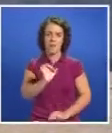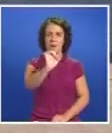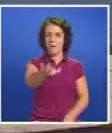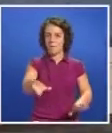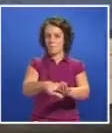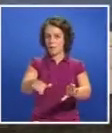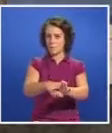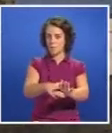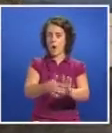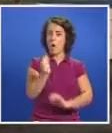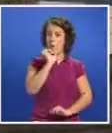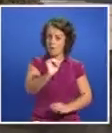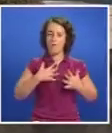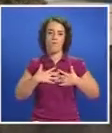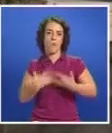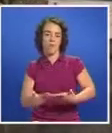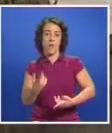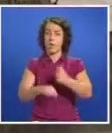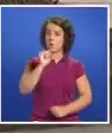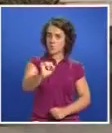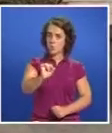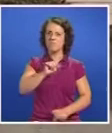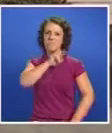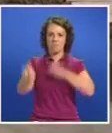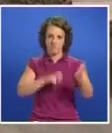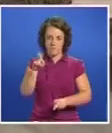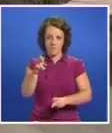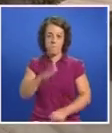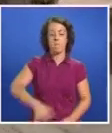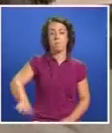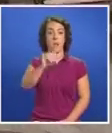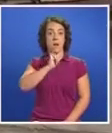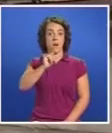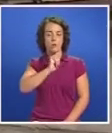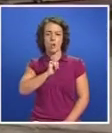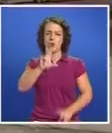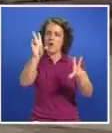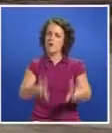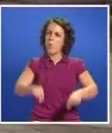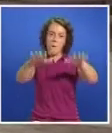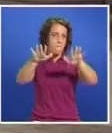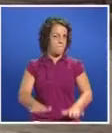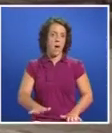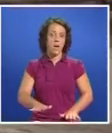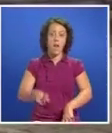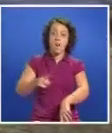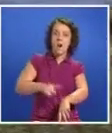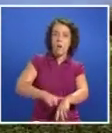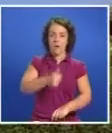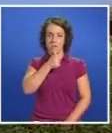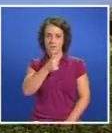participação, do seu empenho e da sua mobilização. Os Açorianos nunca baixam os braços nos momentos decisivos.